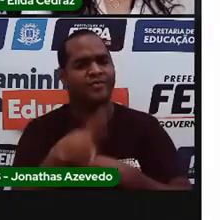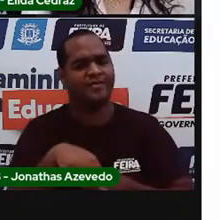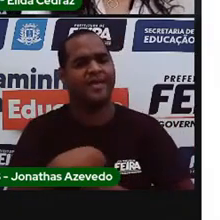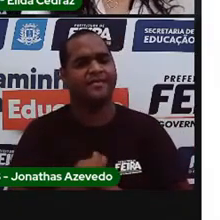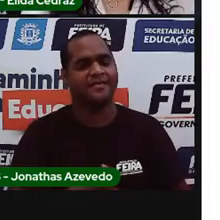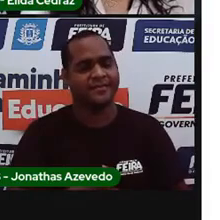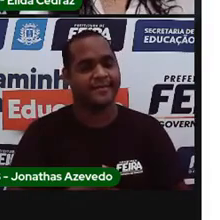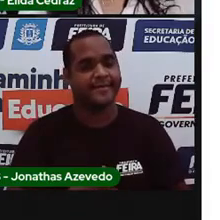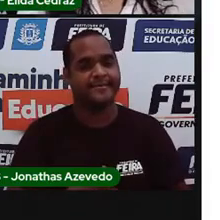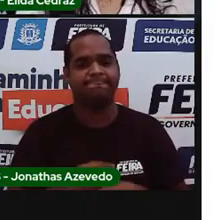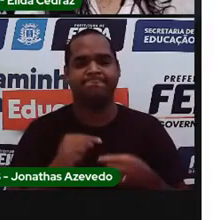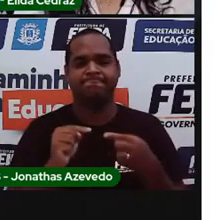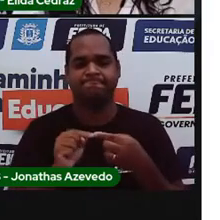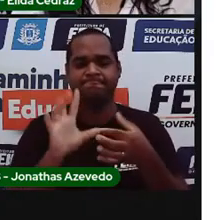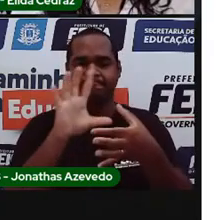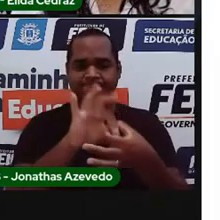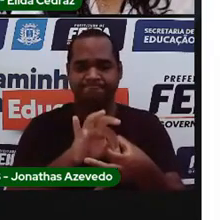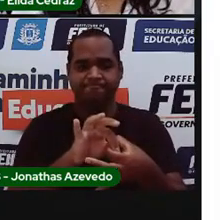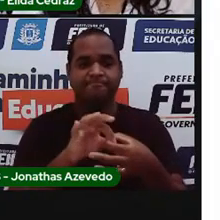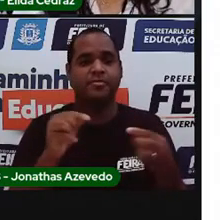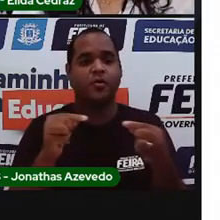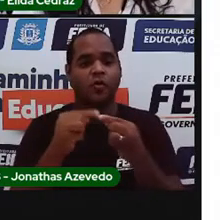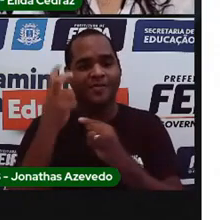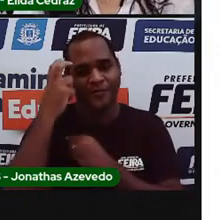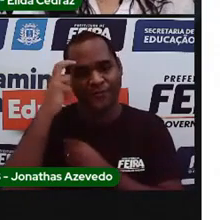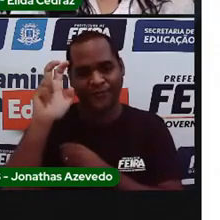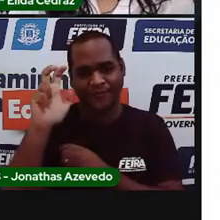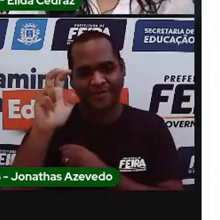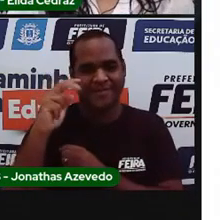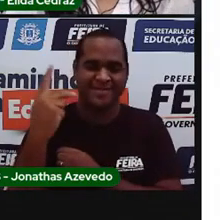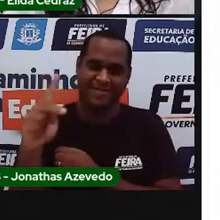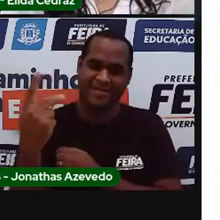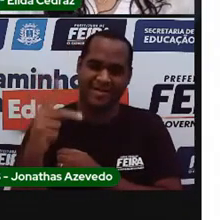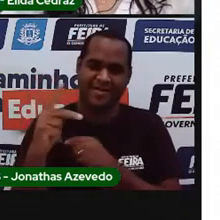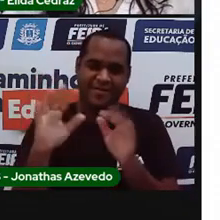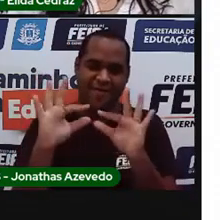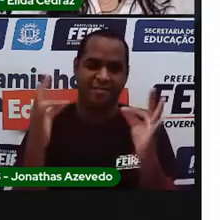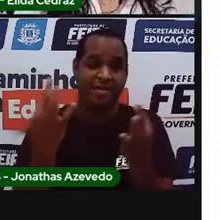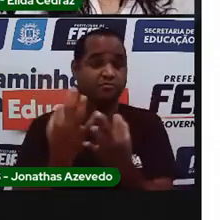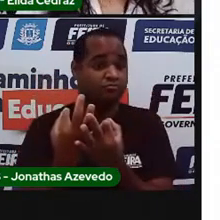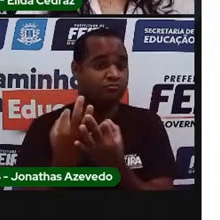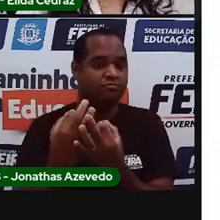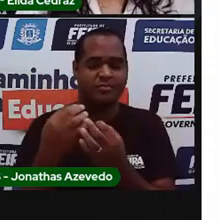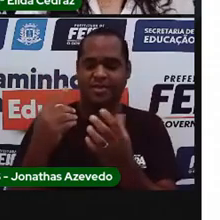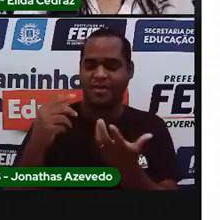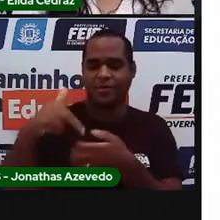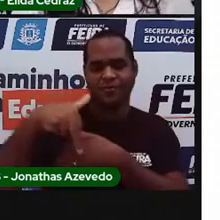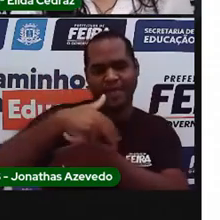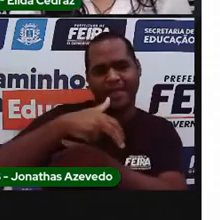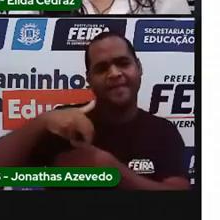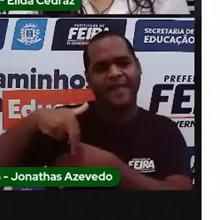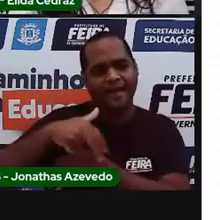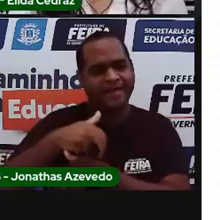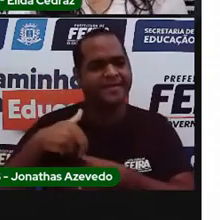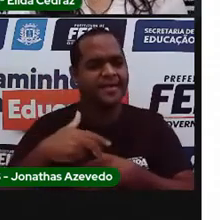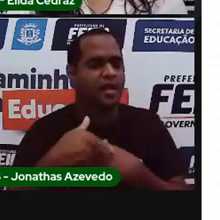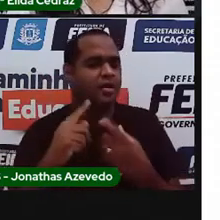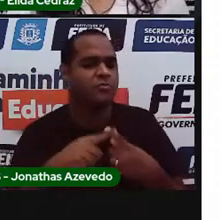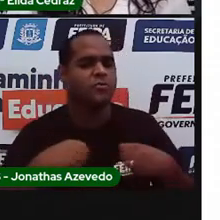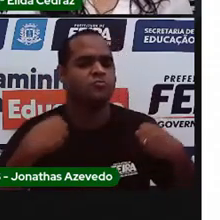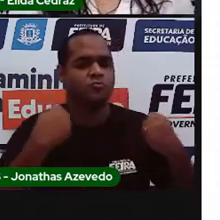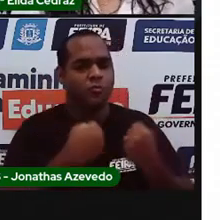incluindo a parte cultural, onde eles preservaram as danças, as